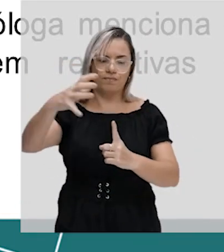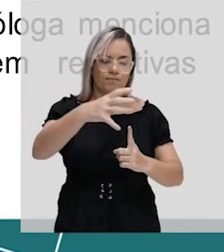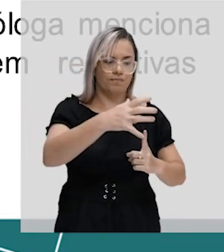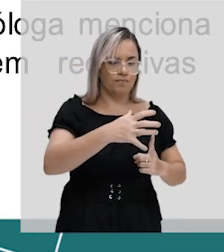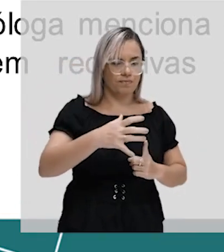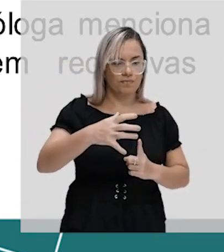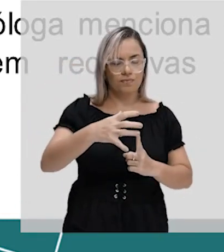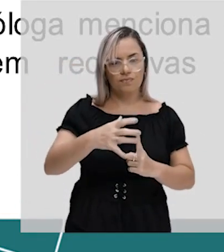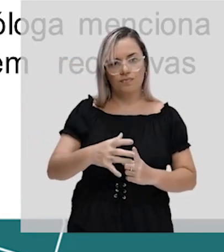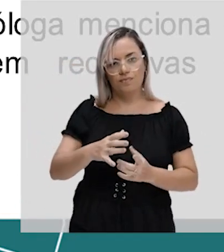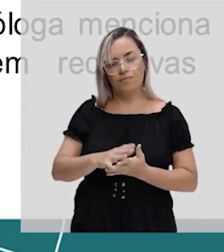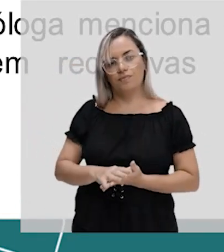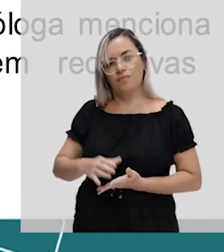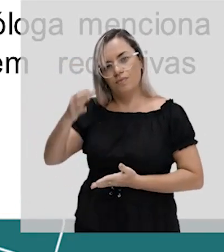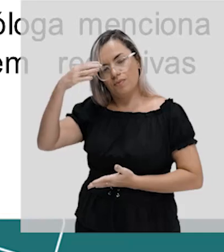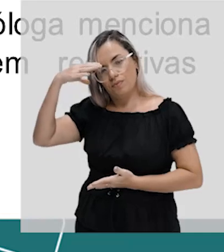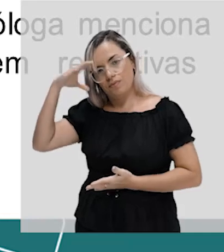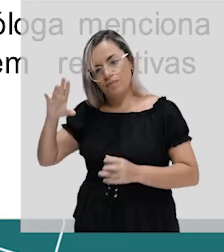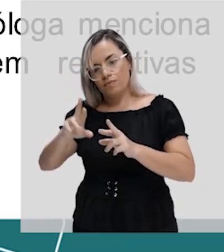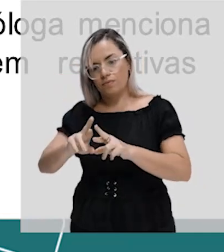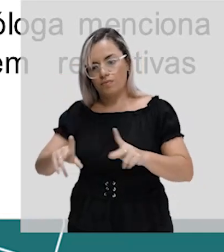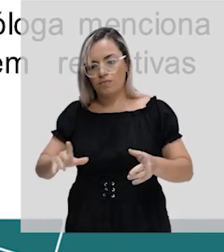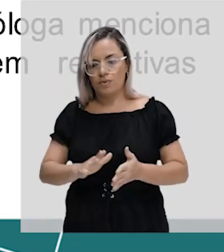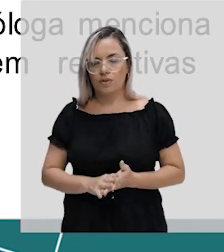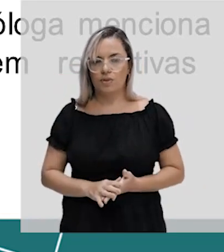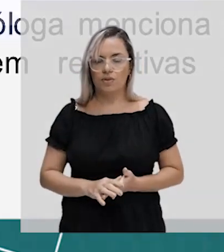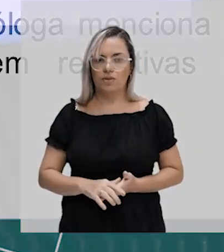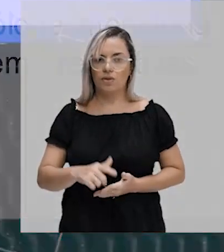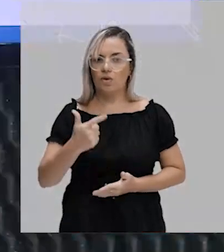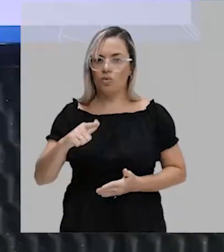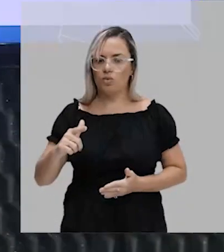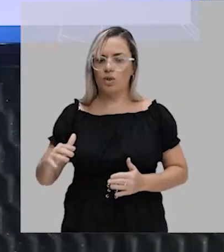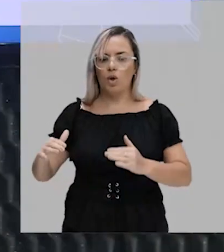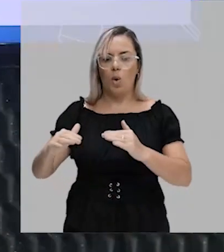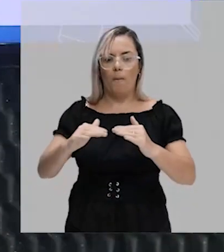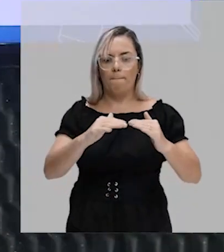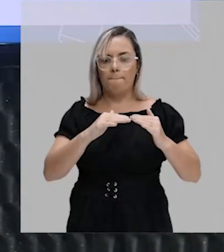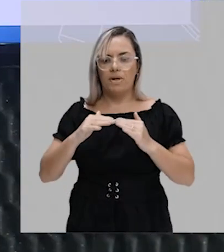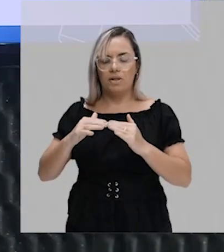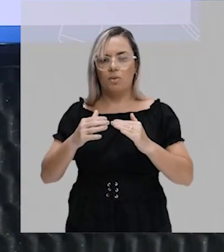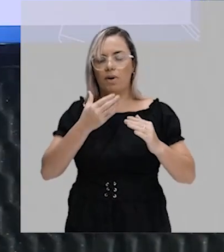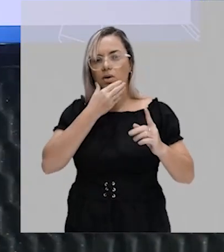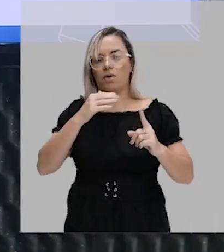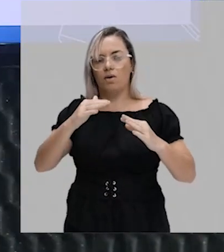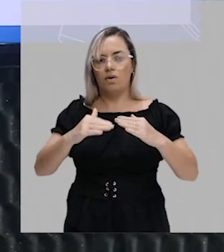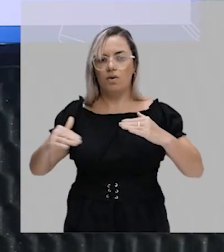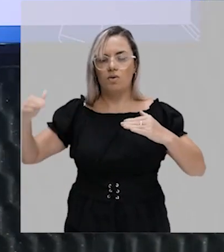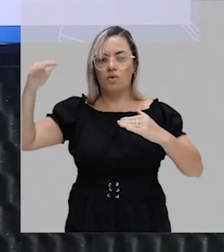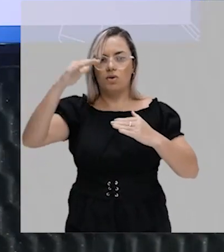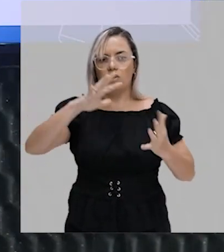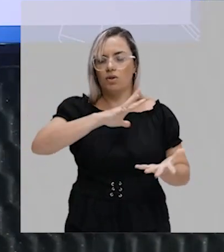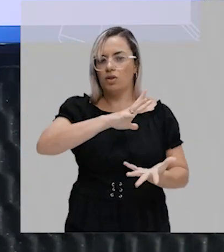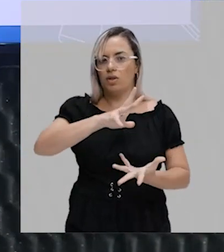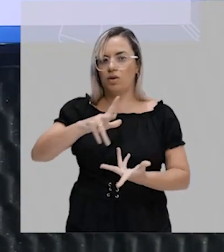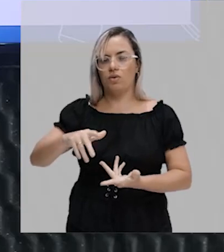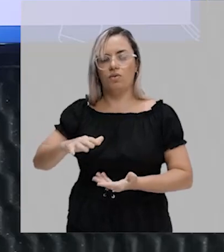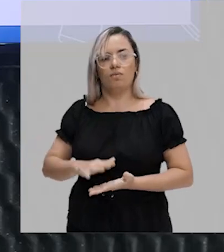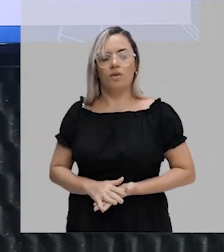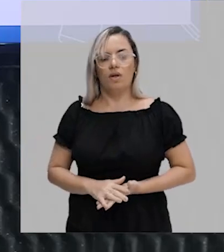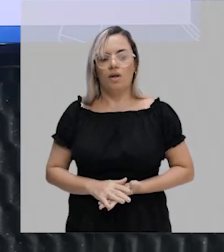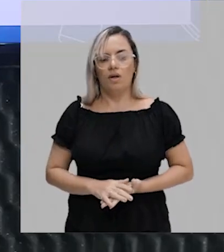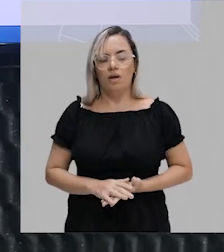matrizes culturais diferentes. Não há um padrão hegemônico, não há um padrão universal de masculinidade